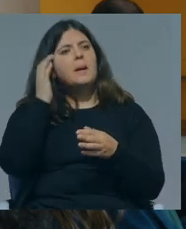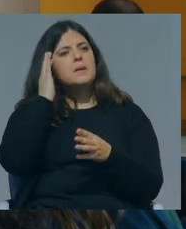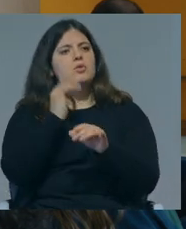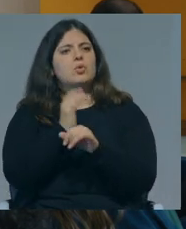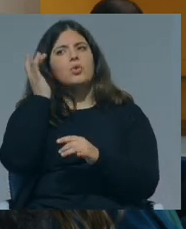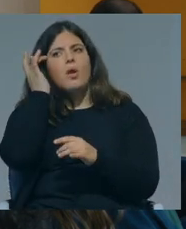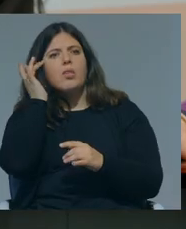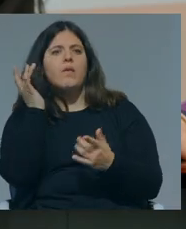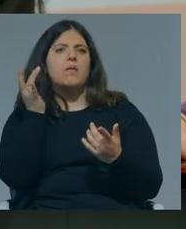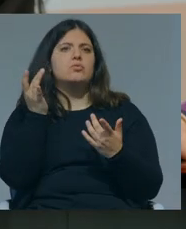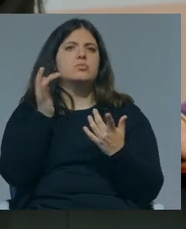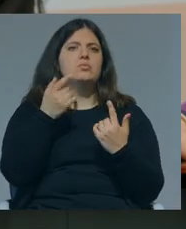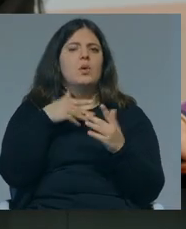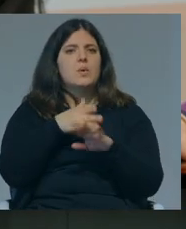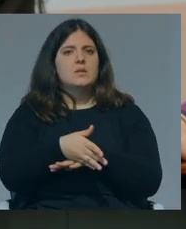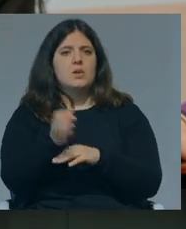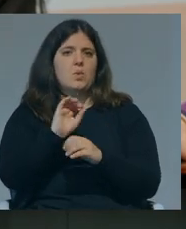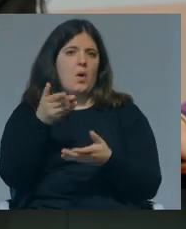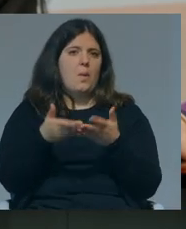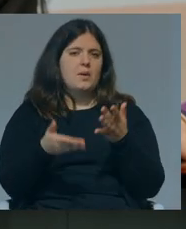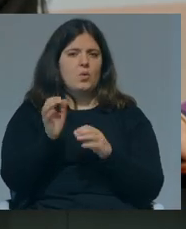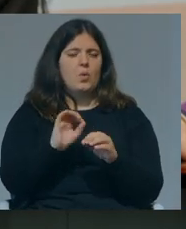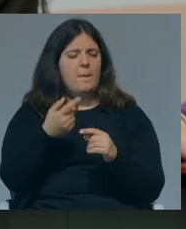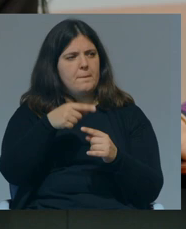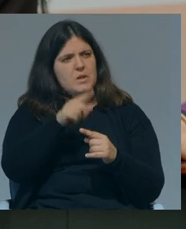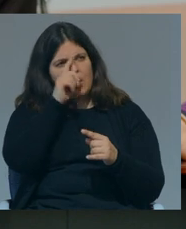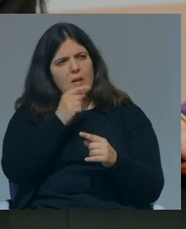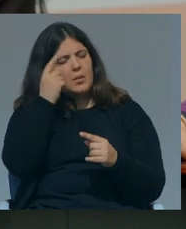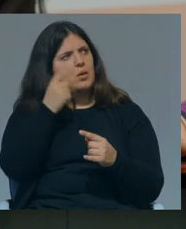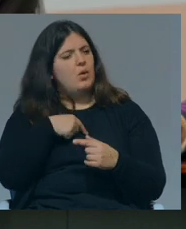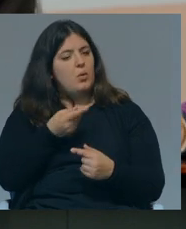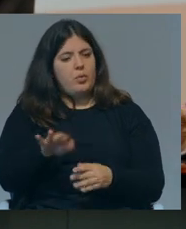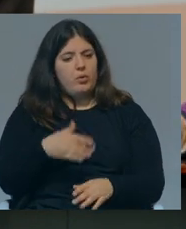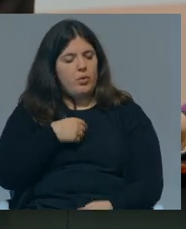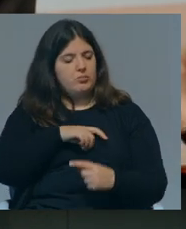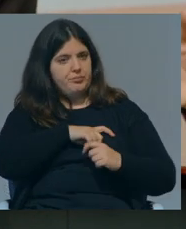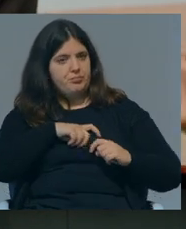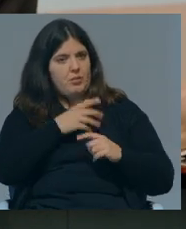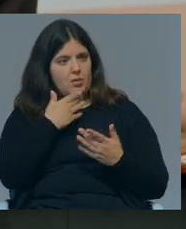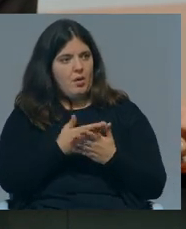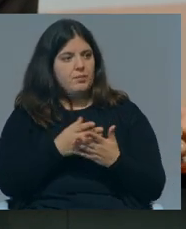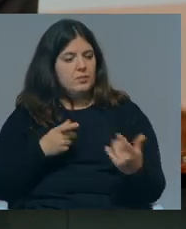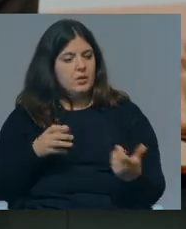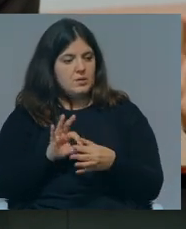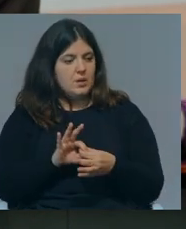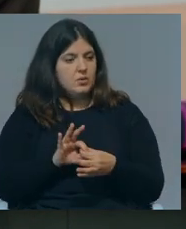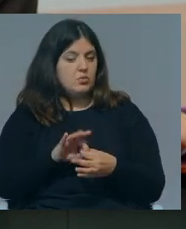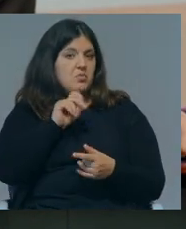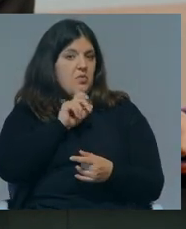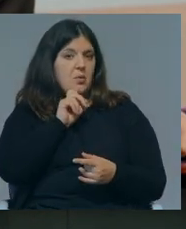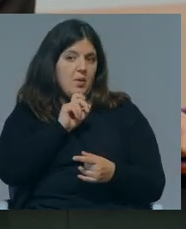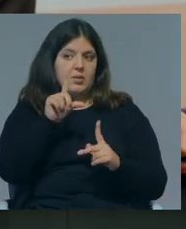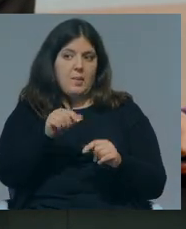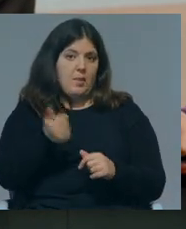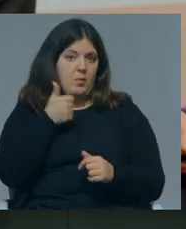capacidades cognitivas não tive acesso a essa comparação mas na altura aquilo se ficou mesmo em miúdo. Mas ó Pedro, é fácil, são correlacionadas, portanto provavelmente